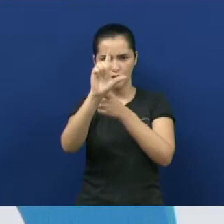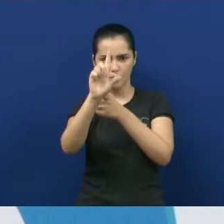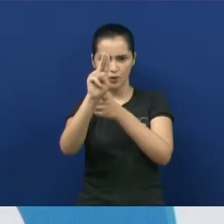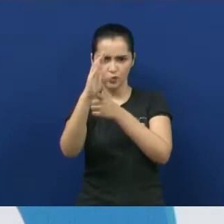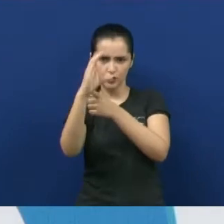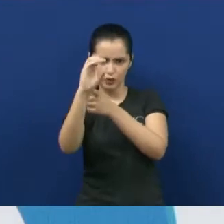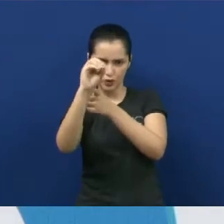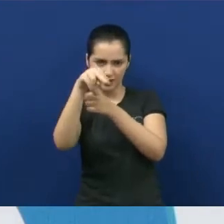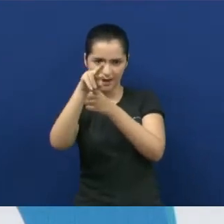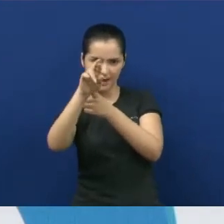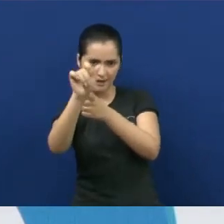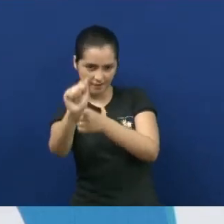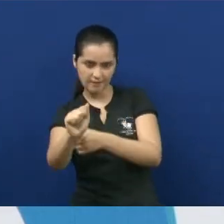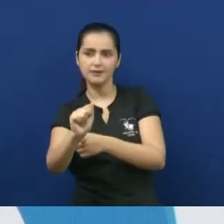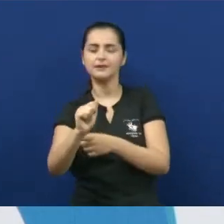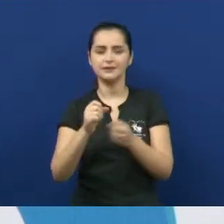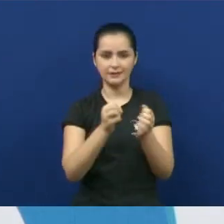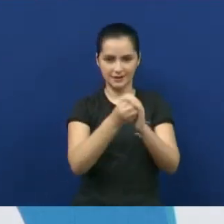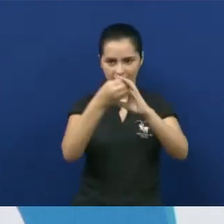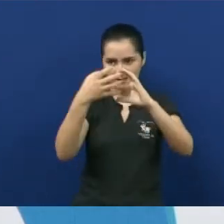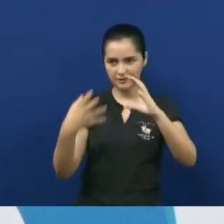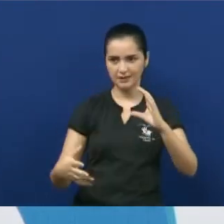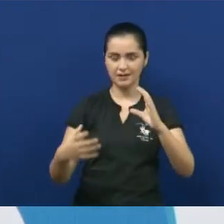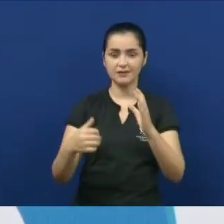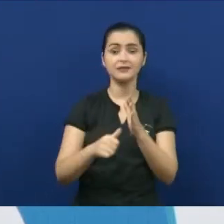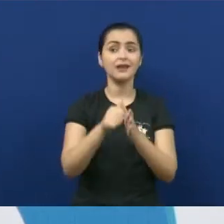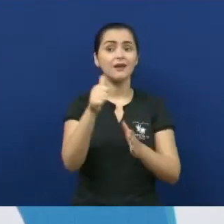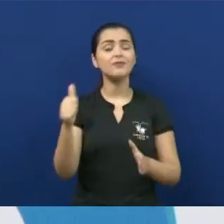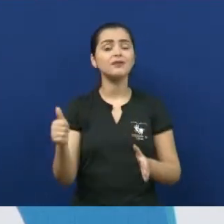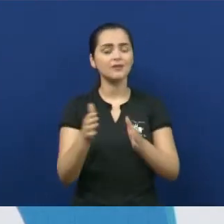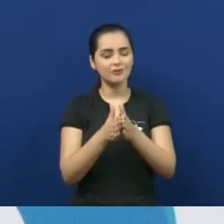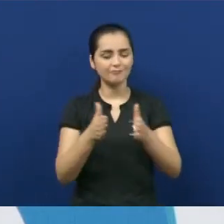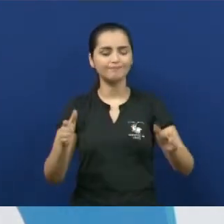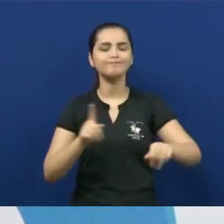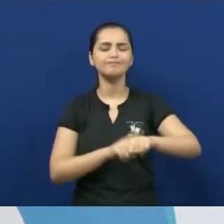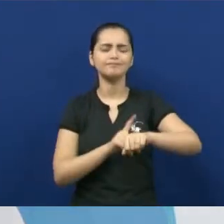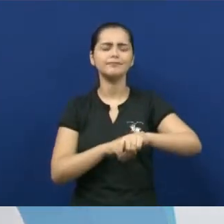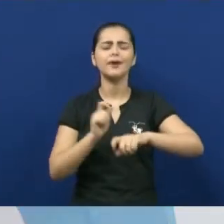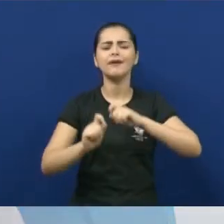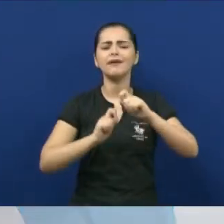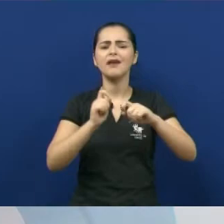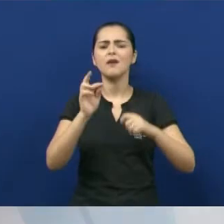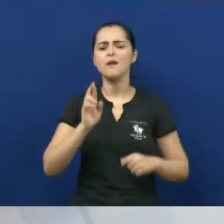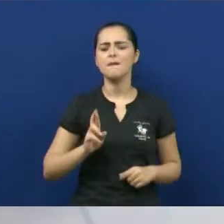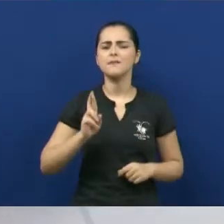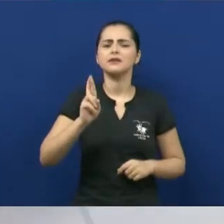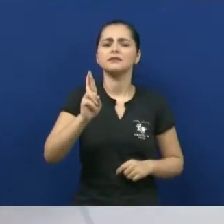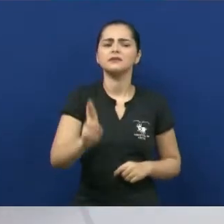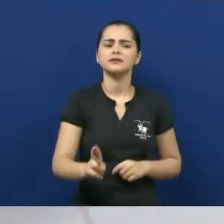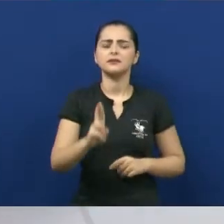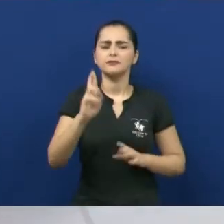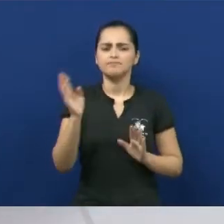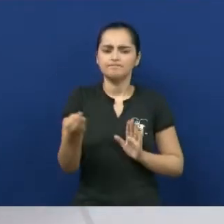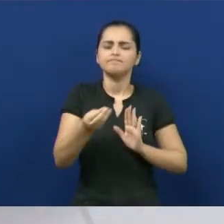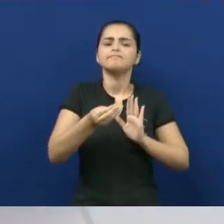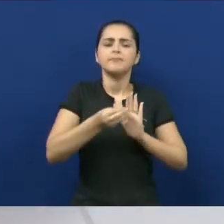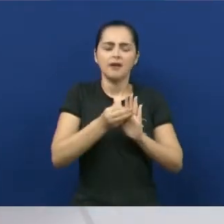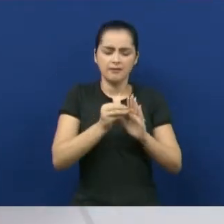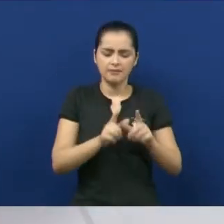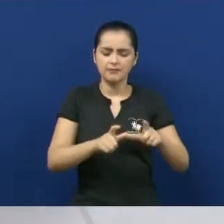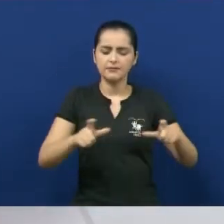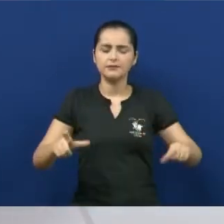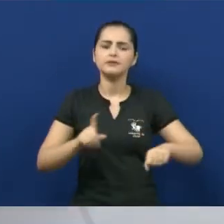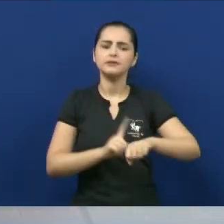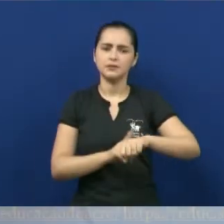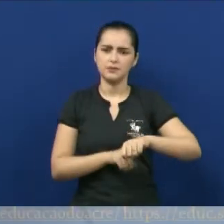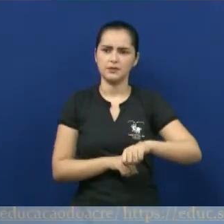características da primeira fase do modernismo. Quem foram os representantes mais marcantes dessa fase? Vamos